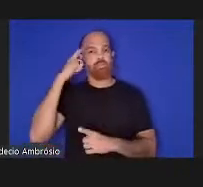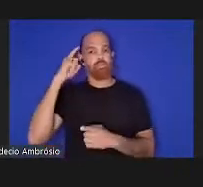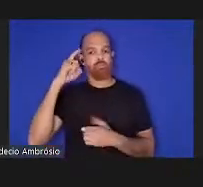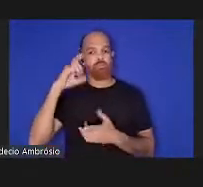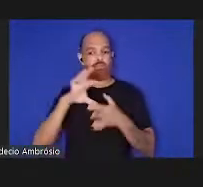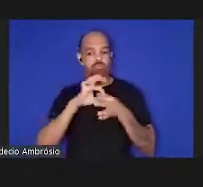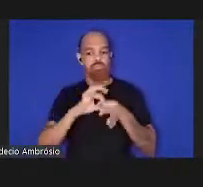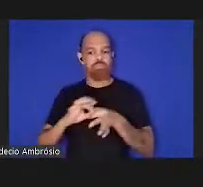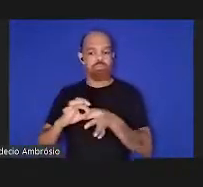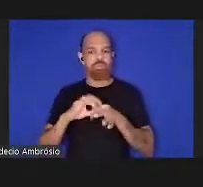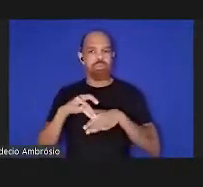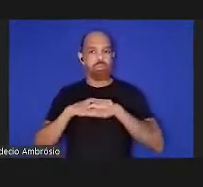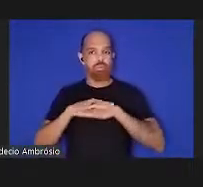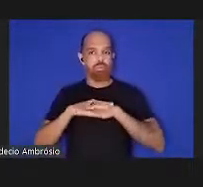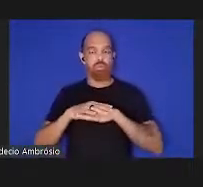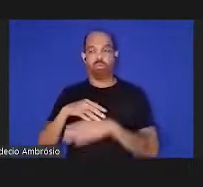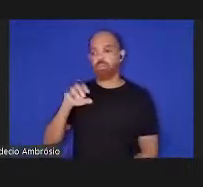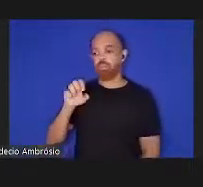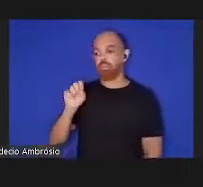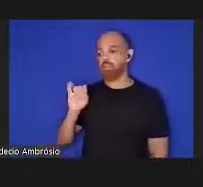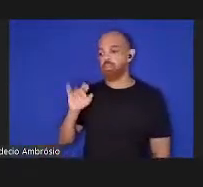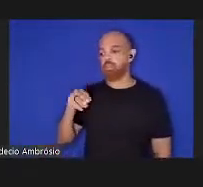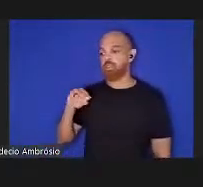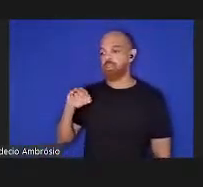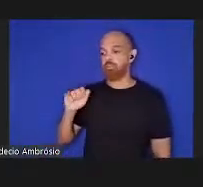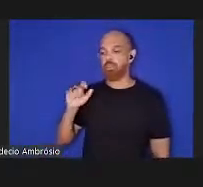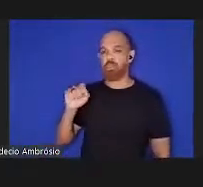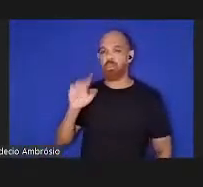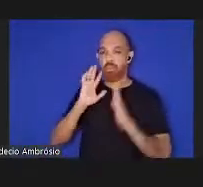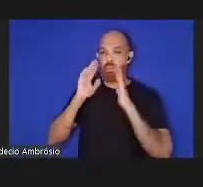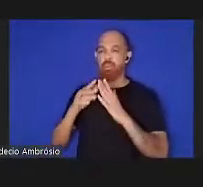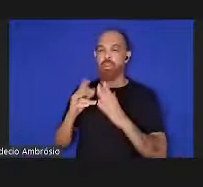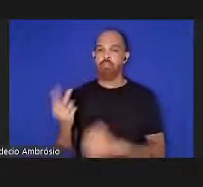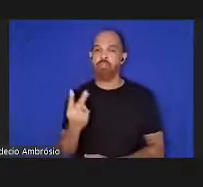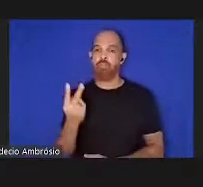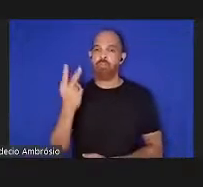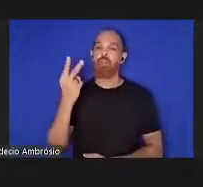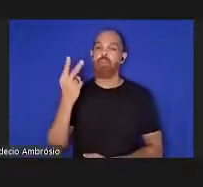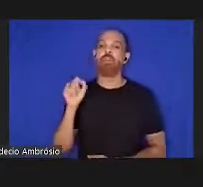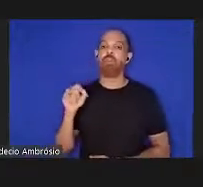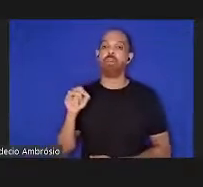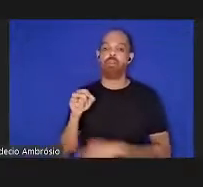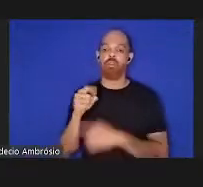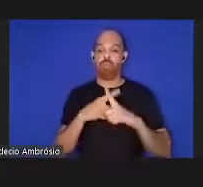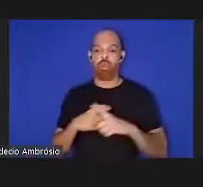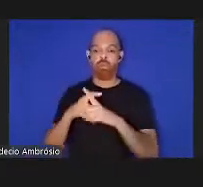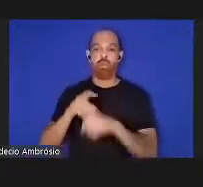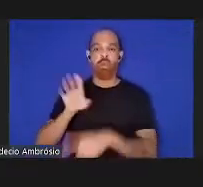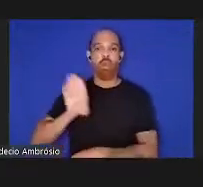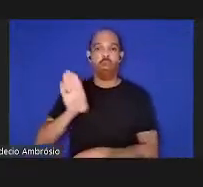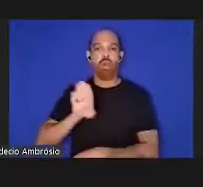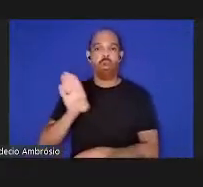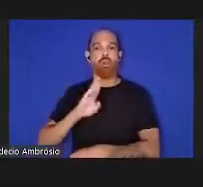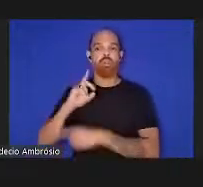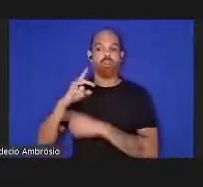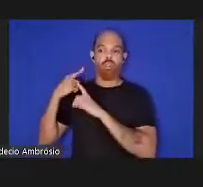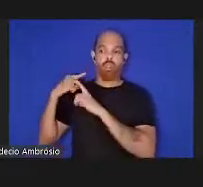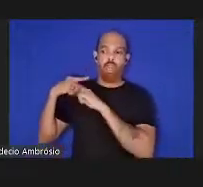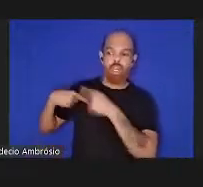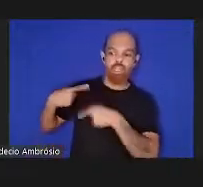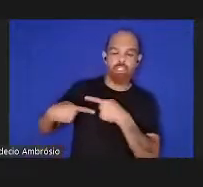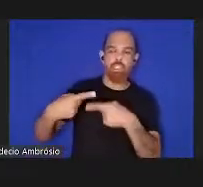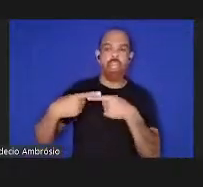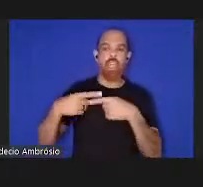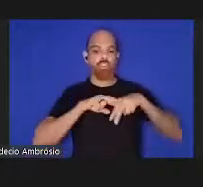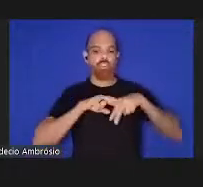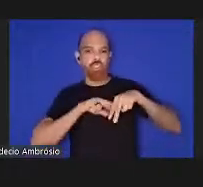a teoria sindémica enfatiza a relevância de fatores biológicos como fatores hereditários estado nutricional sexo e